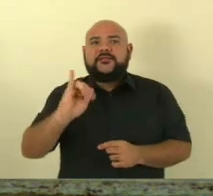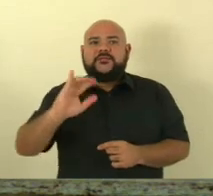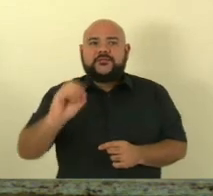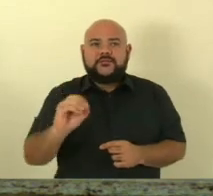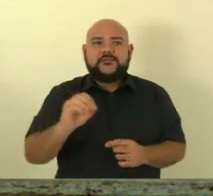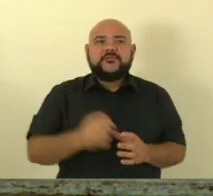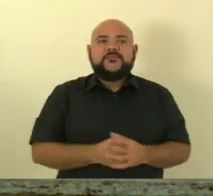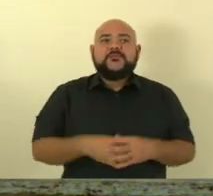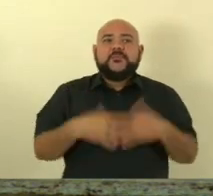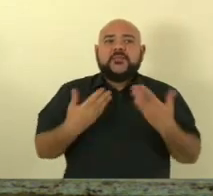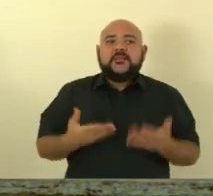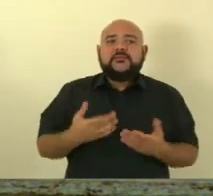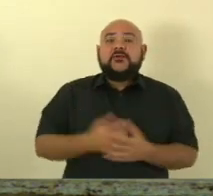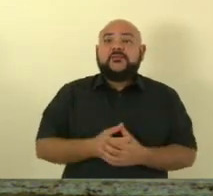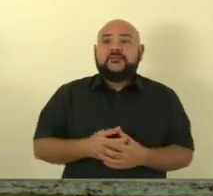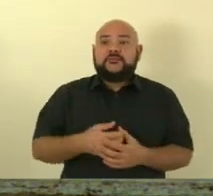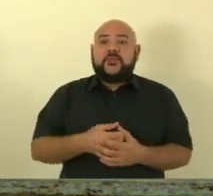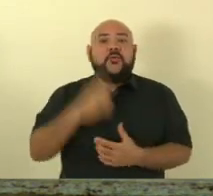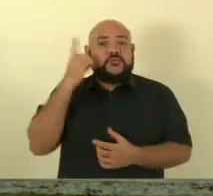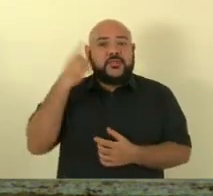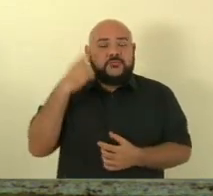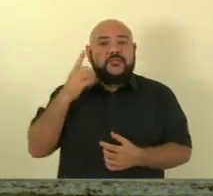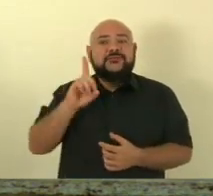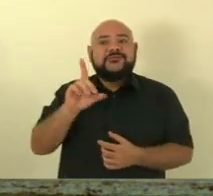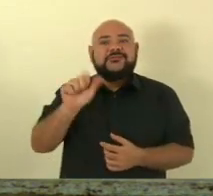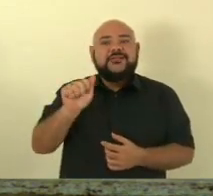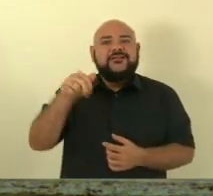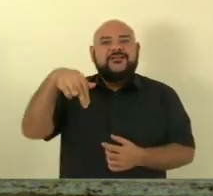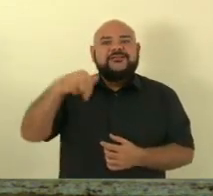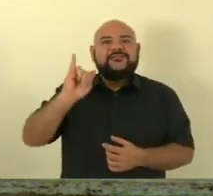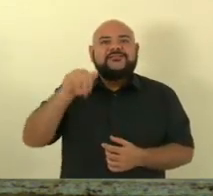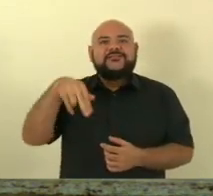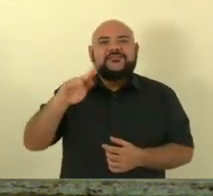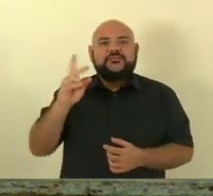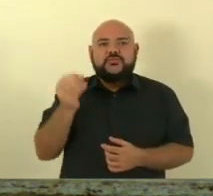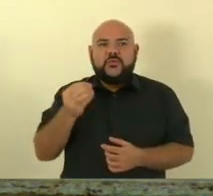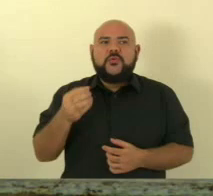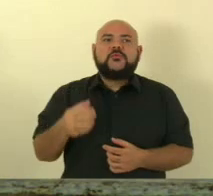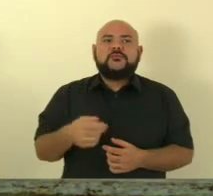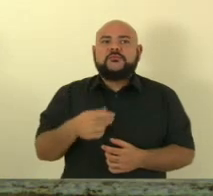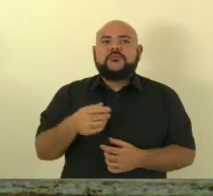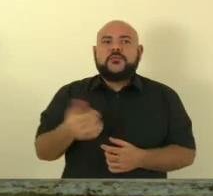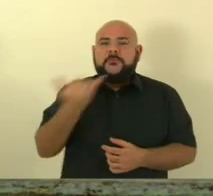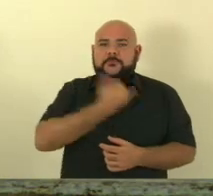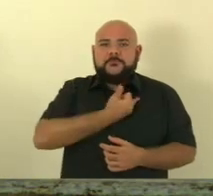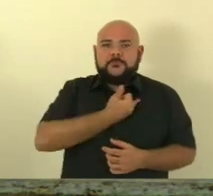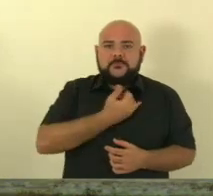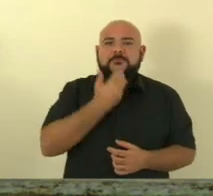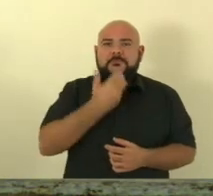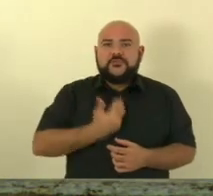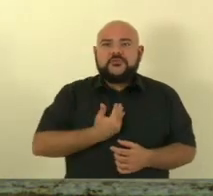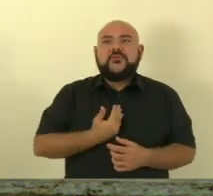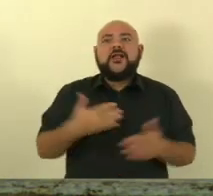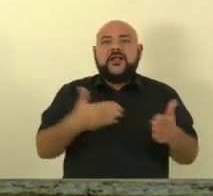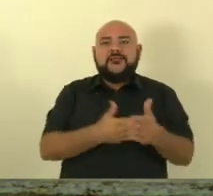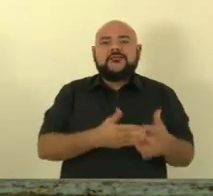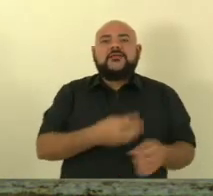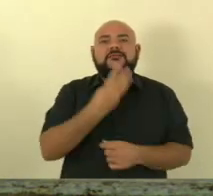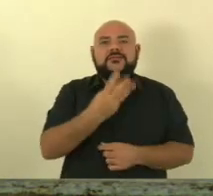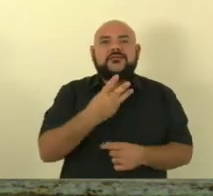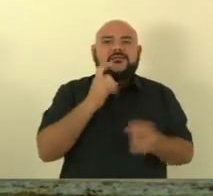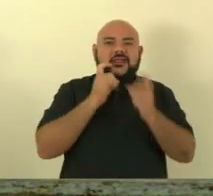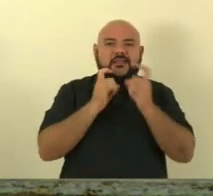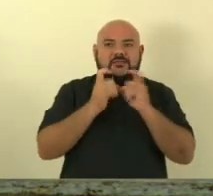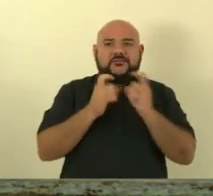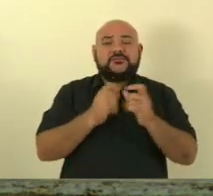deputado Daninho Silva, se prevaleceu do prazo regimental de até três sessões ordinárias para relatar a matéria na